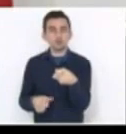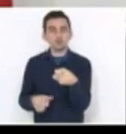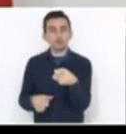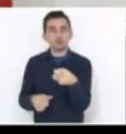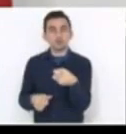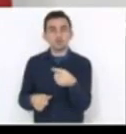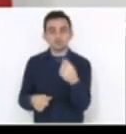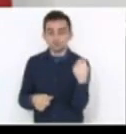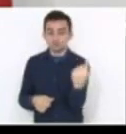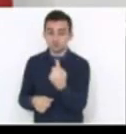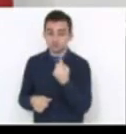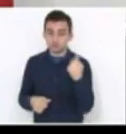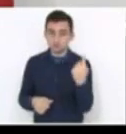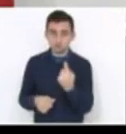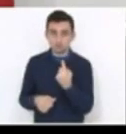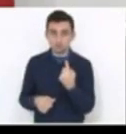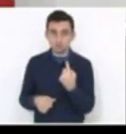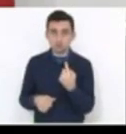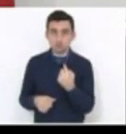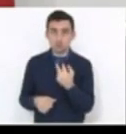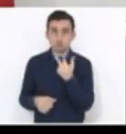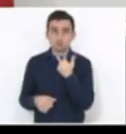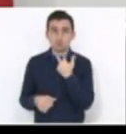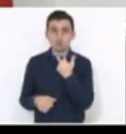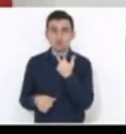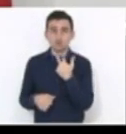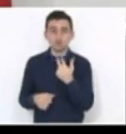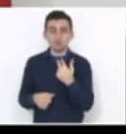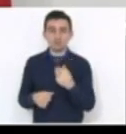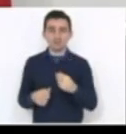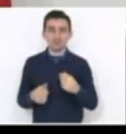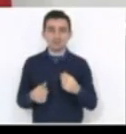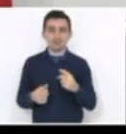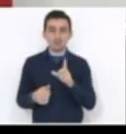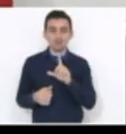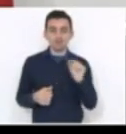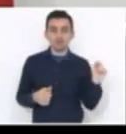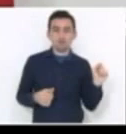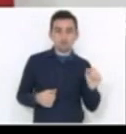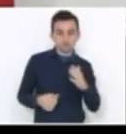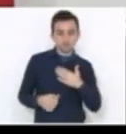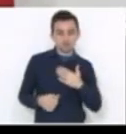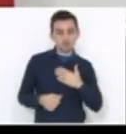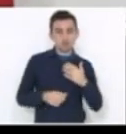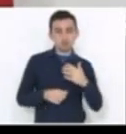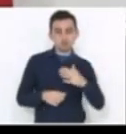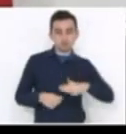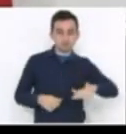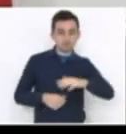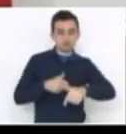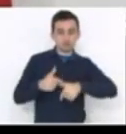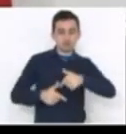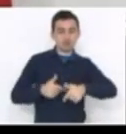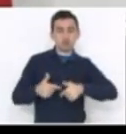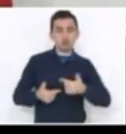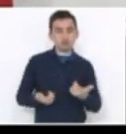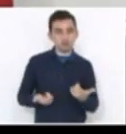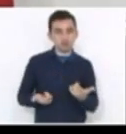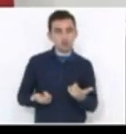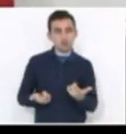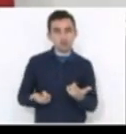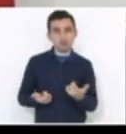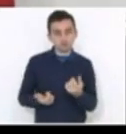não podemos fugir da tarefa, deputado Titão, de levarmos